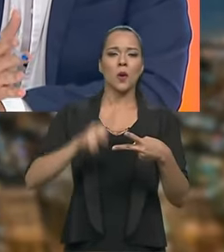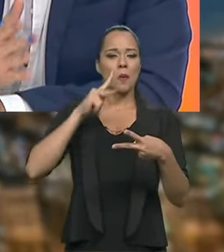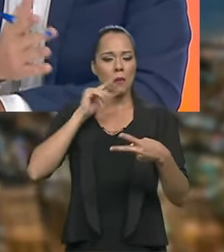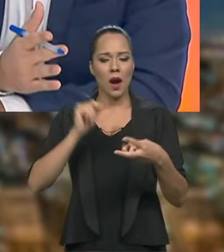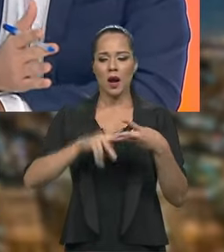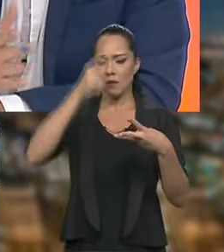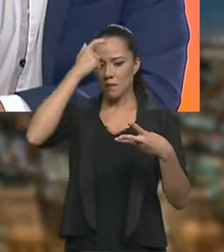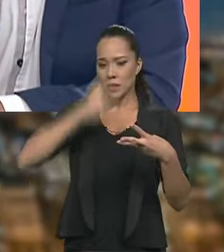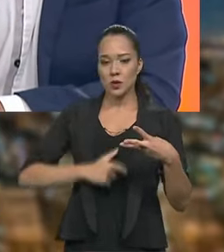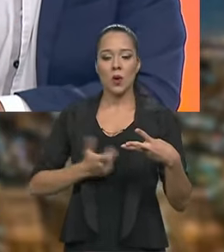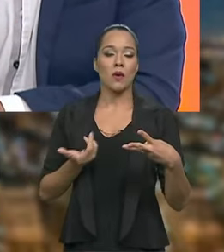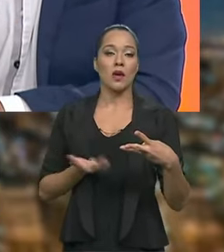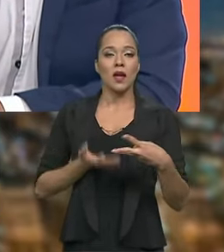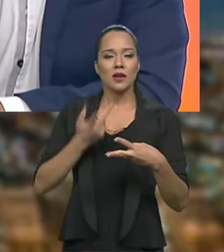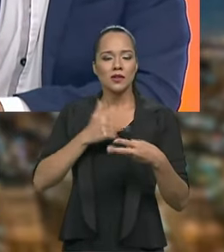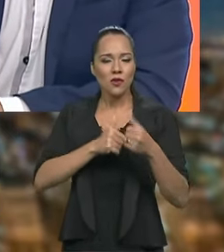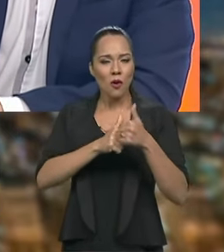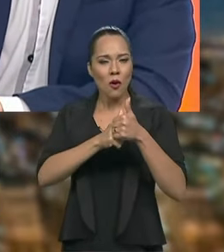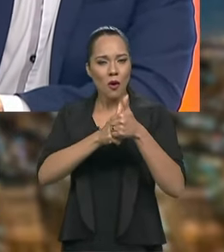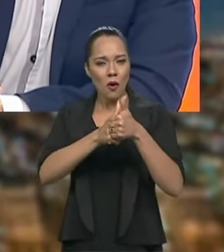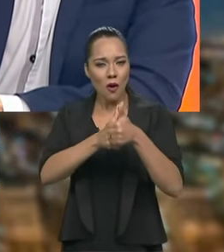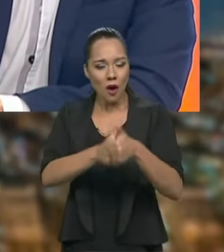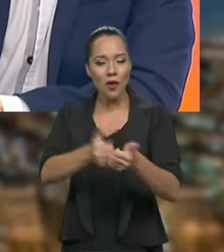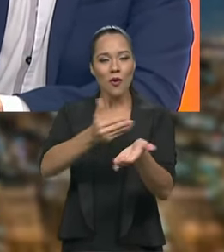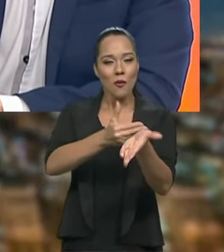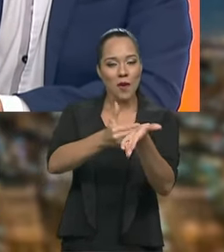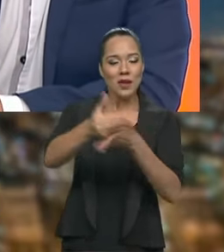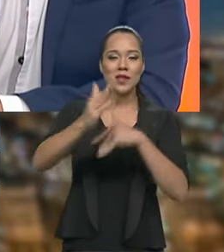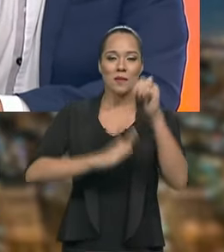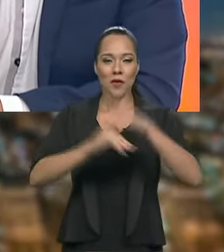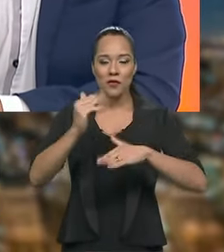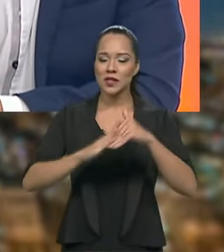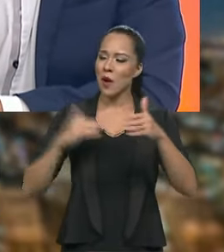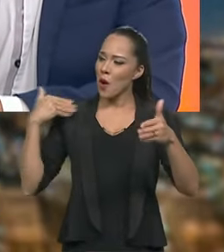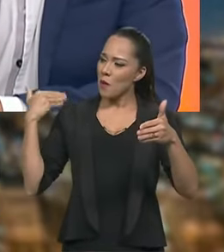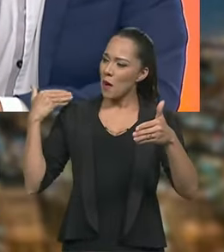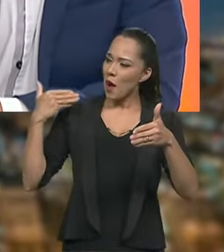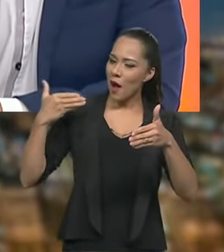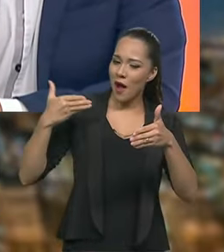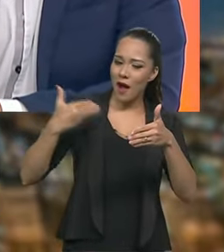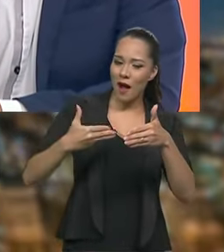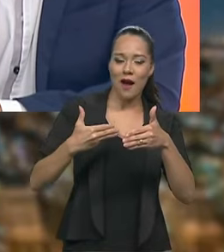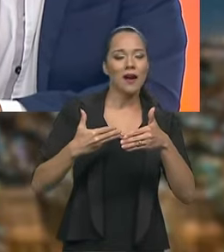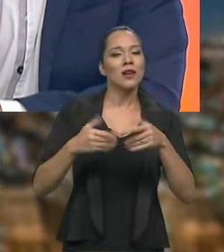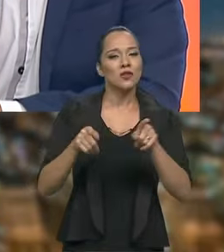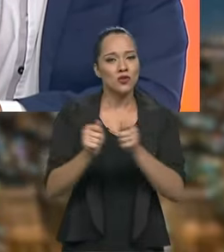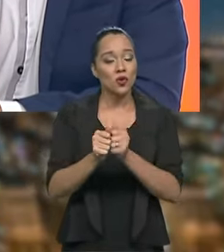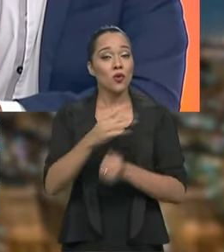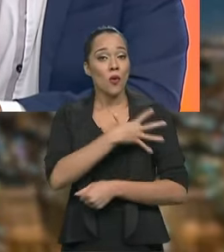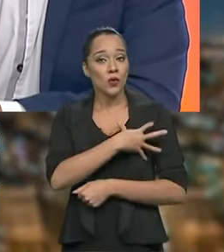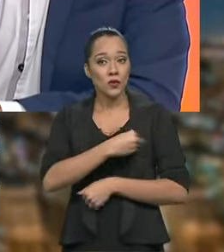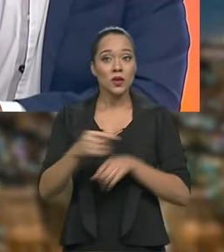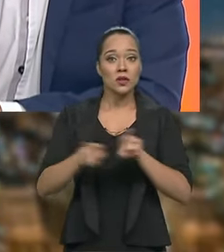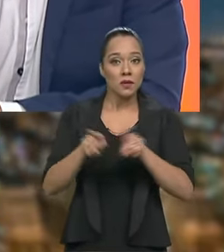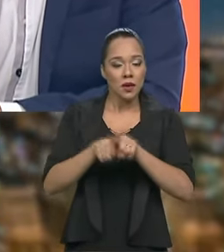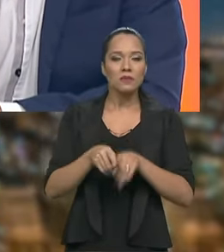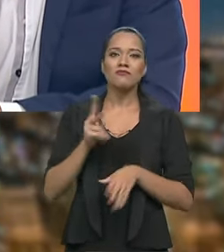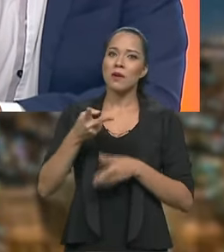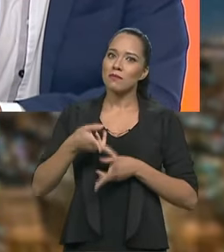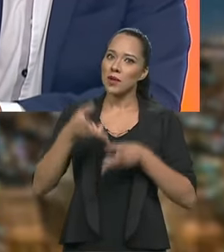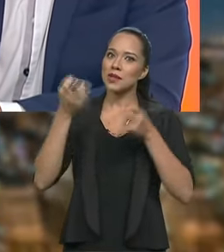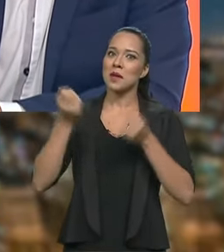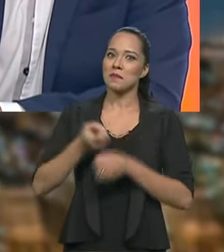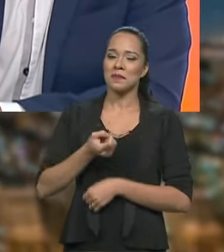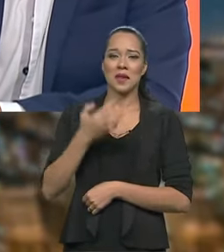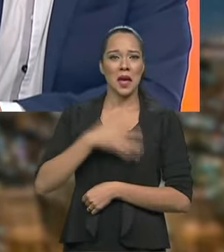acompanhando o começo da carreira de Nelson Piquet, lá atrás, até posteriormente, acompanhando os filhos do automobilismo, a gente já vê essa